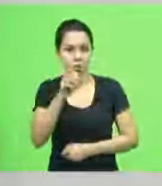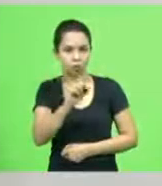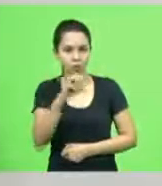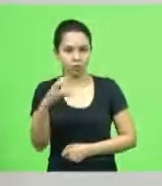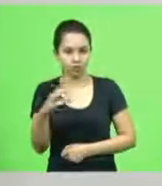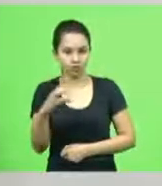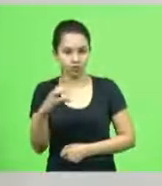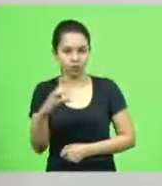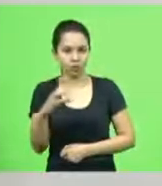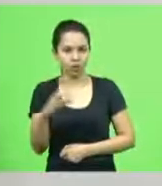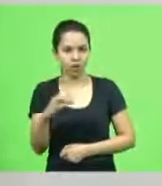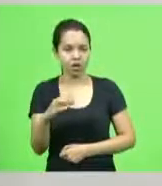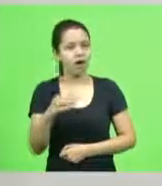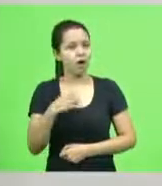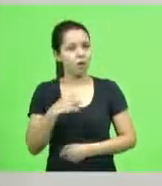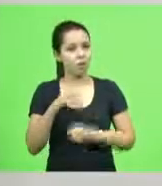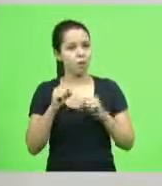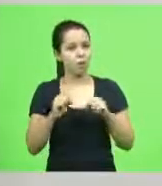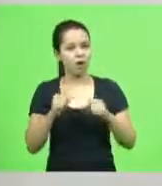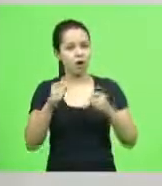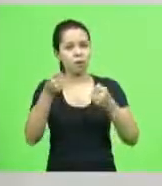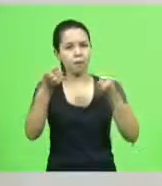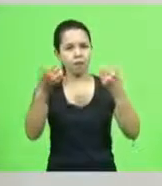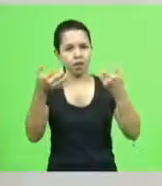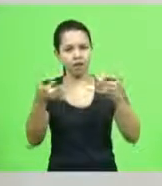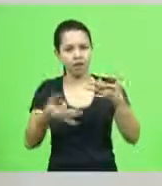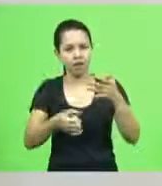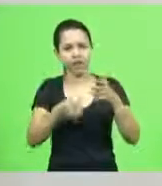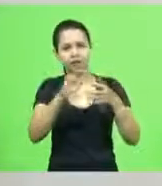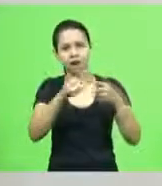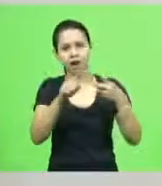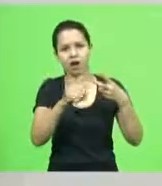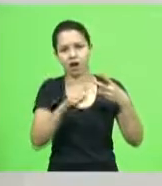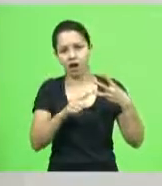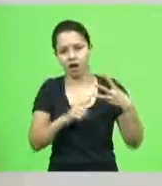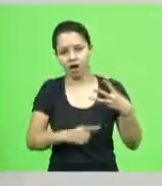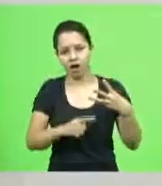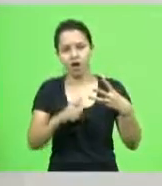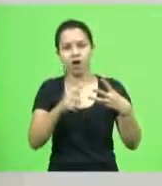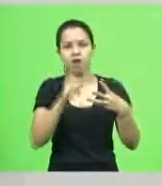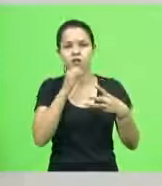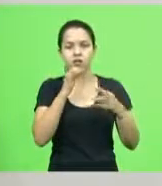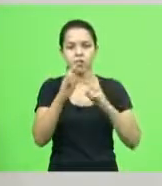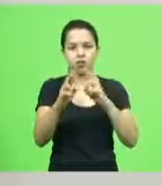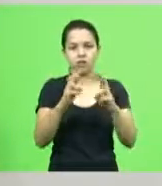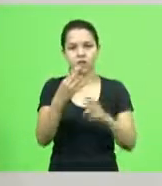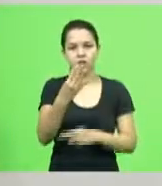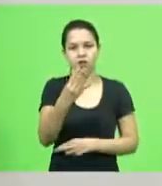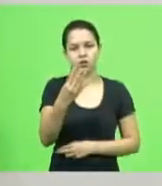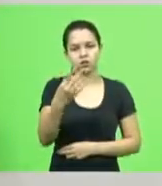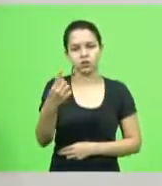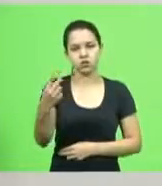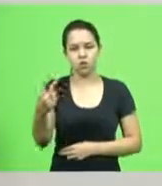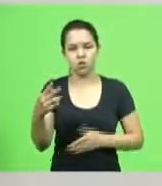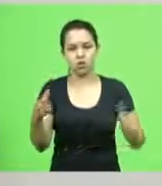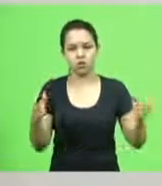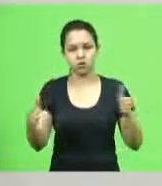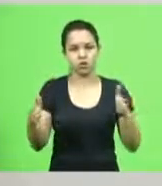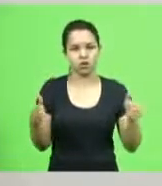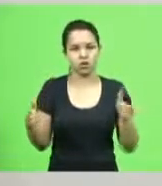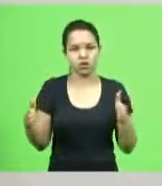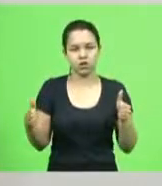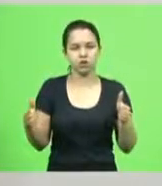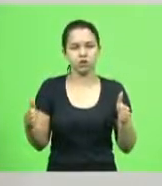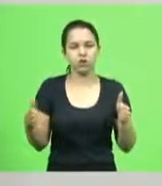falar de várias rodovias poderia falar da 412 do trecho do